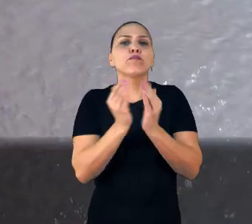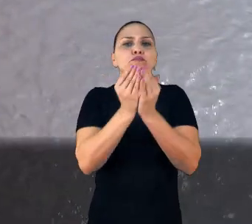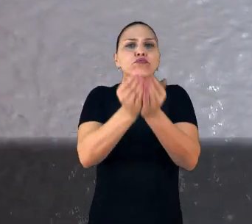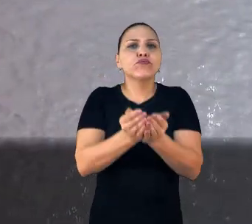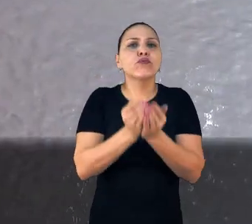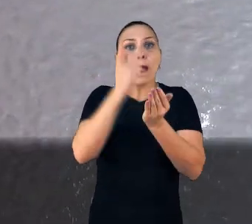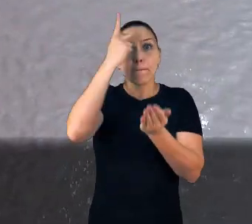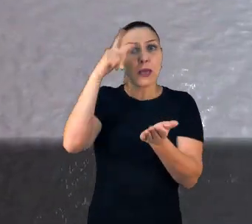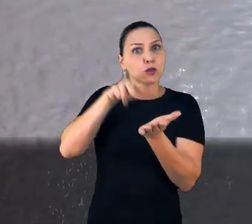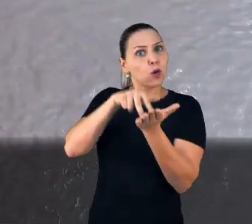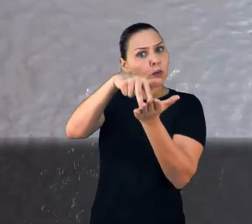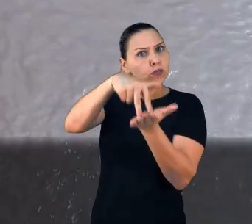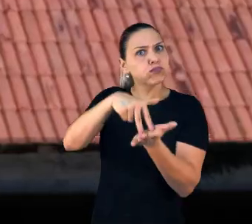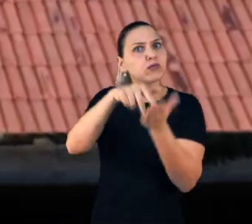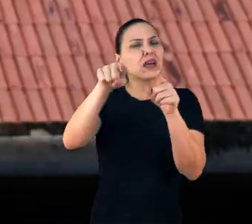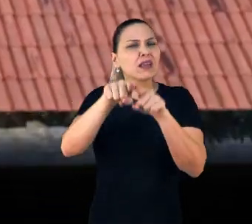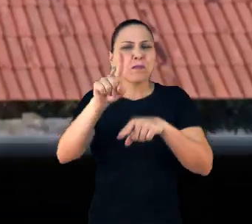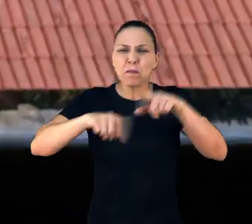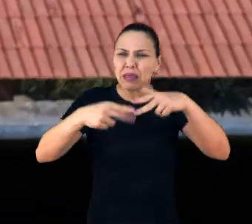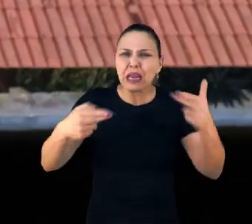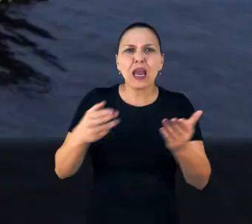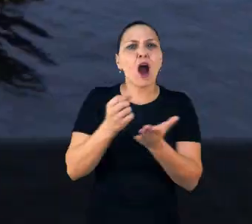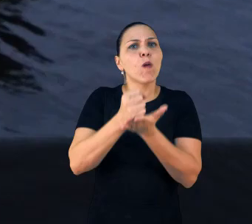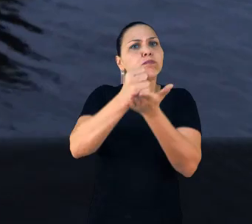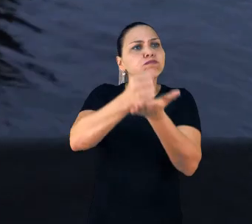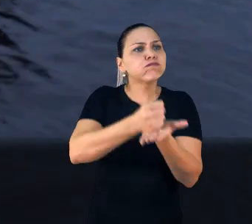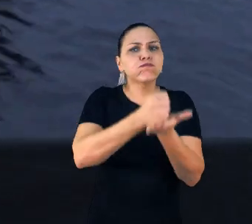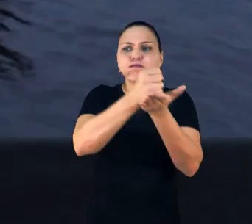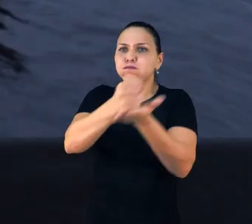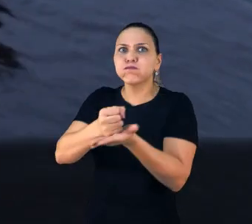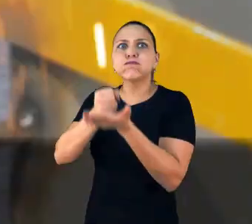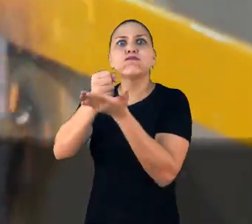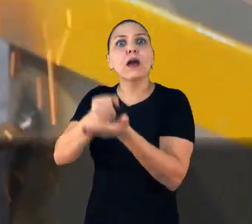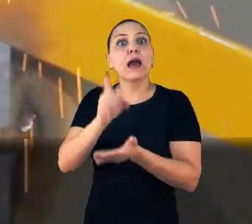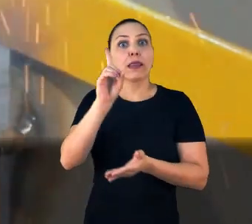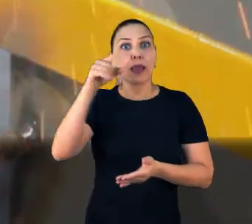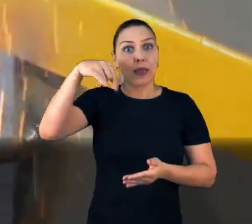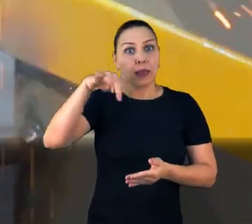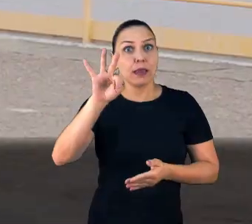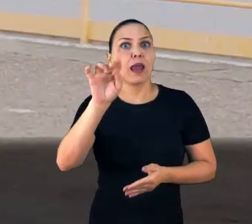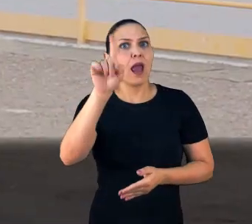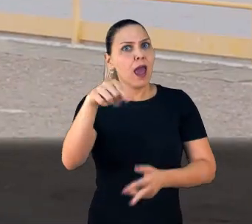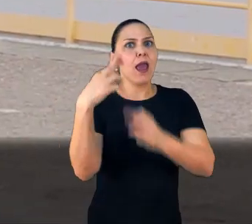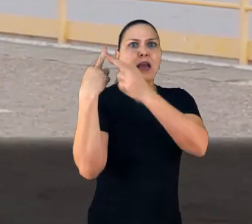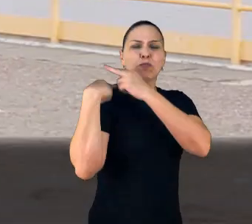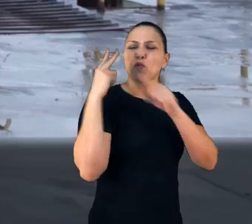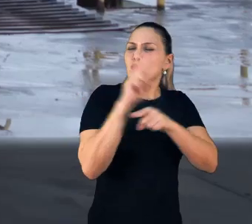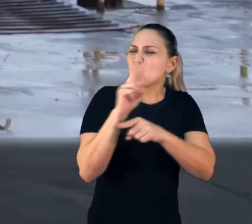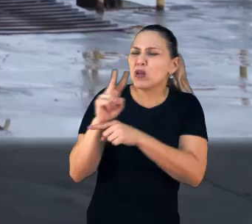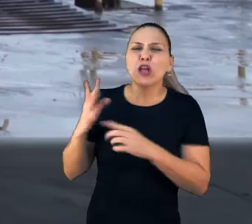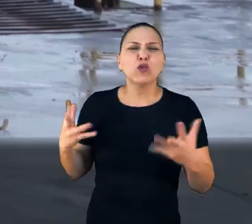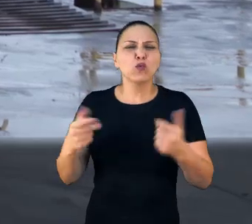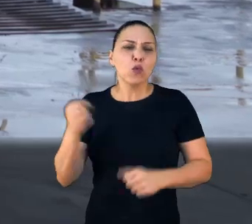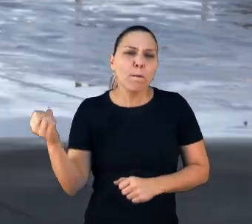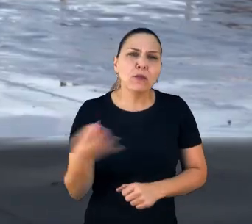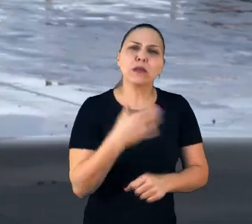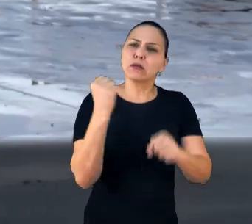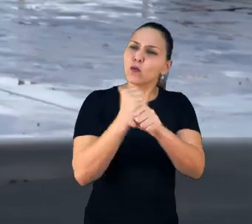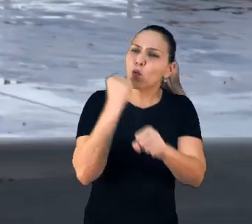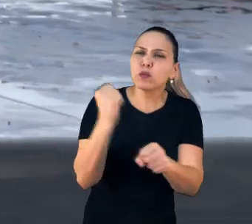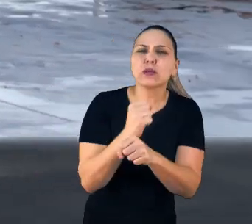e passageiros. O DENIT é responsável pela gestão, manutenção, ampliação, modernização,